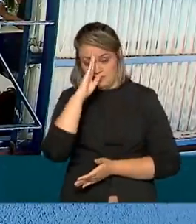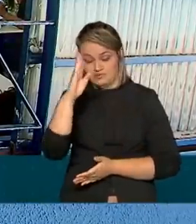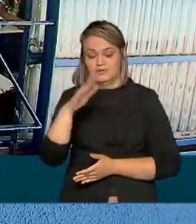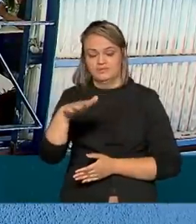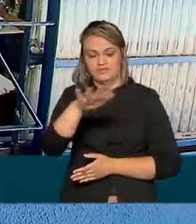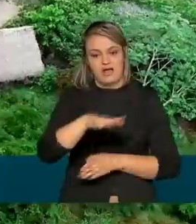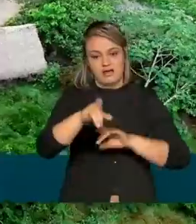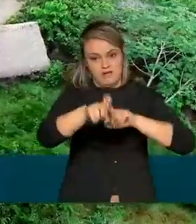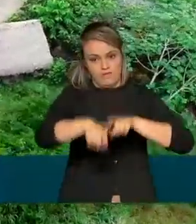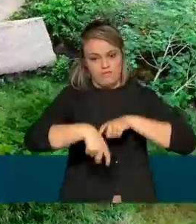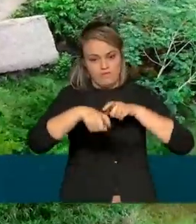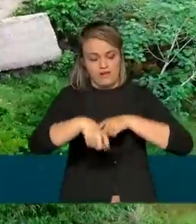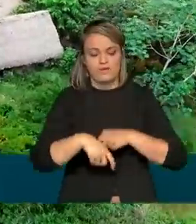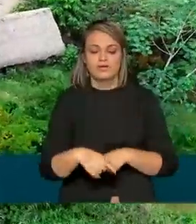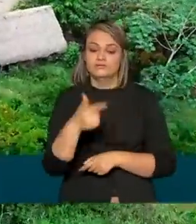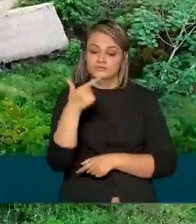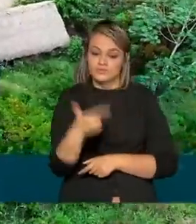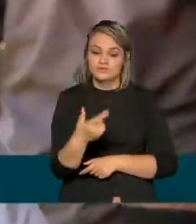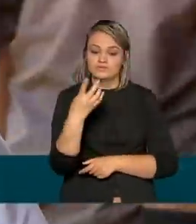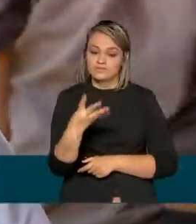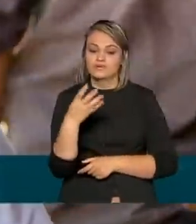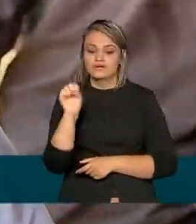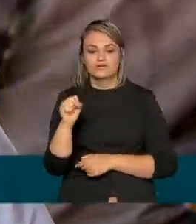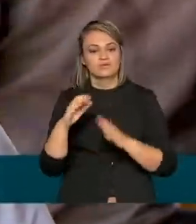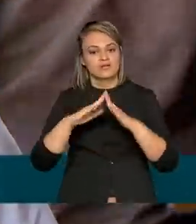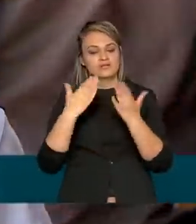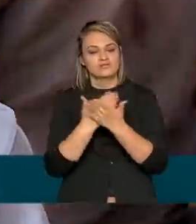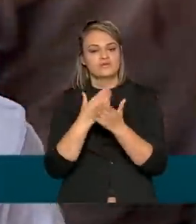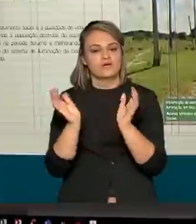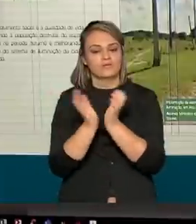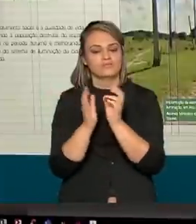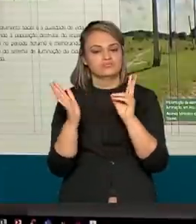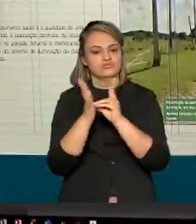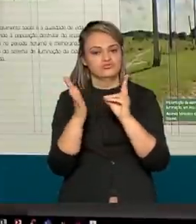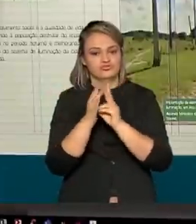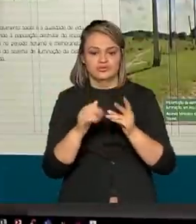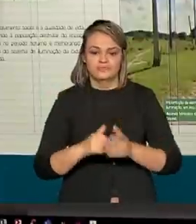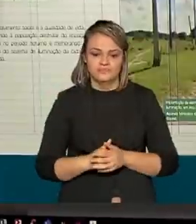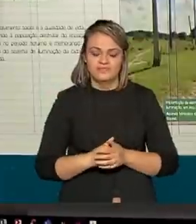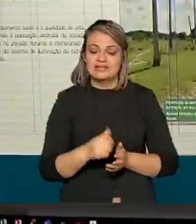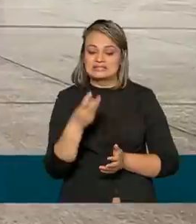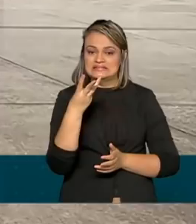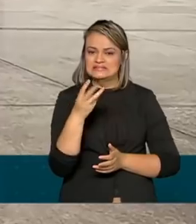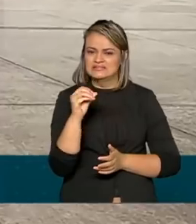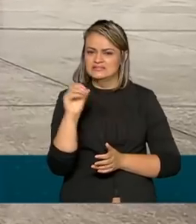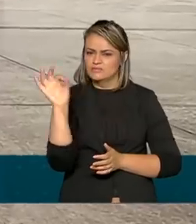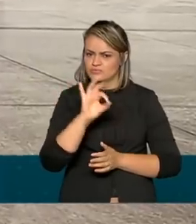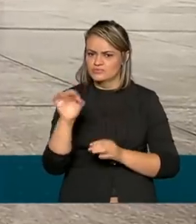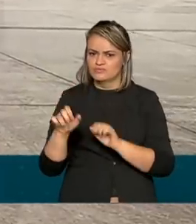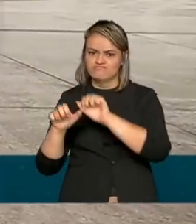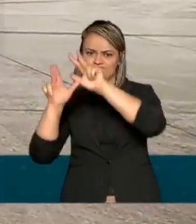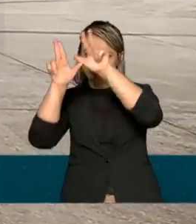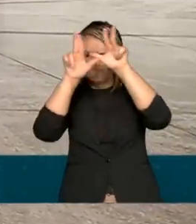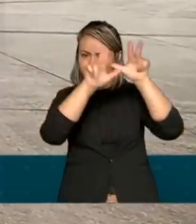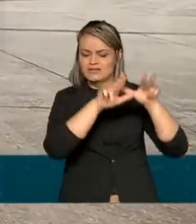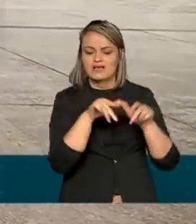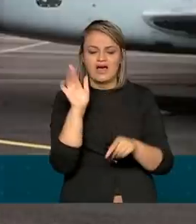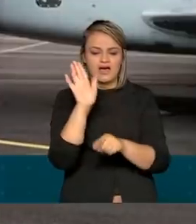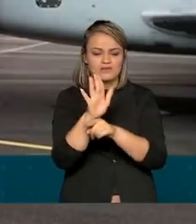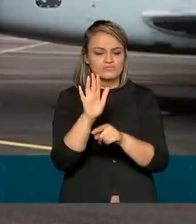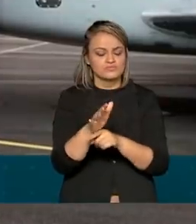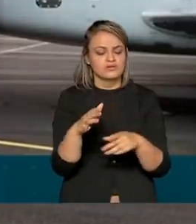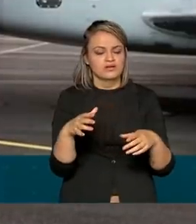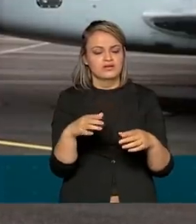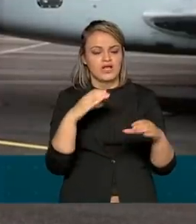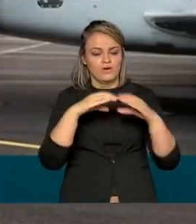as da zona rural, e 248 em escolas indígenas. 30% do satélite brasileiro também atende as